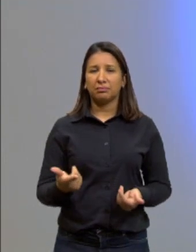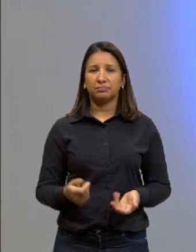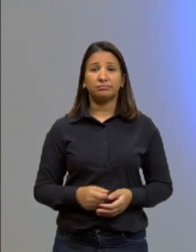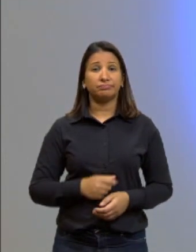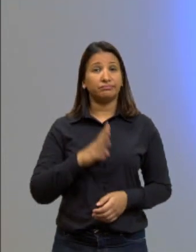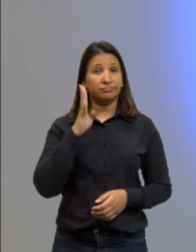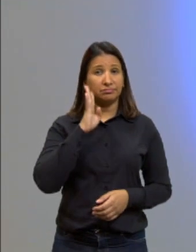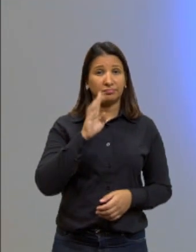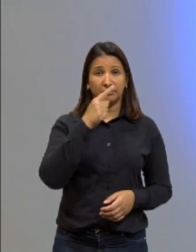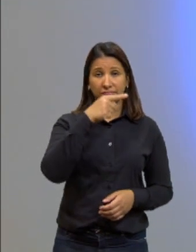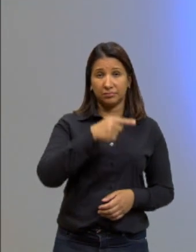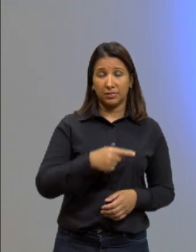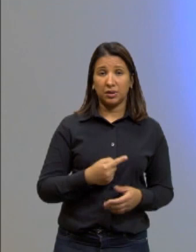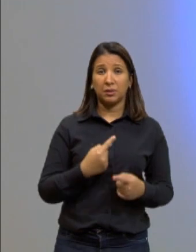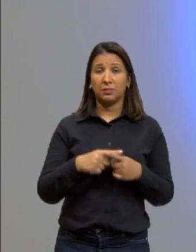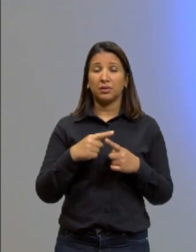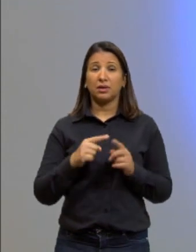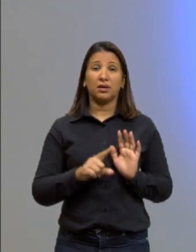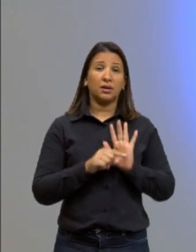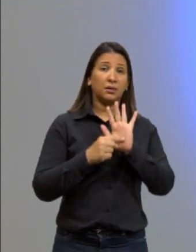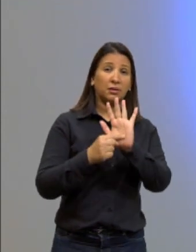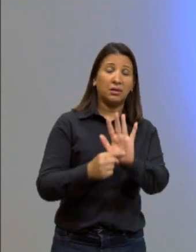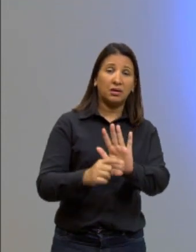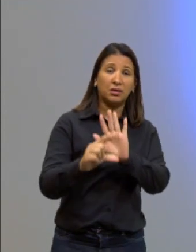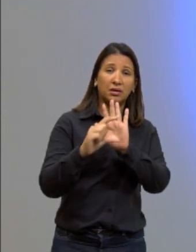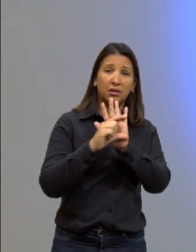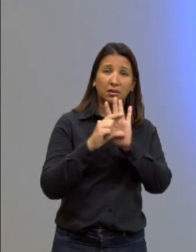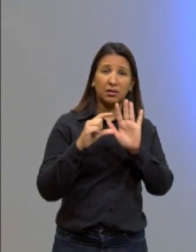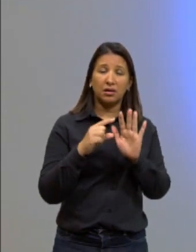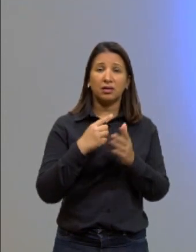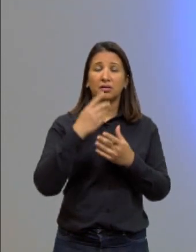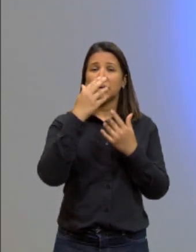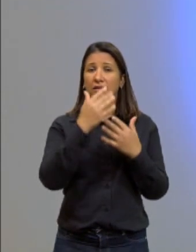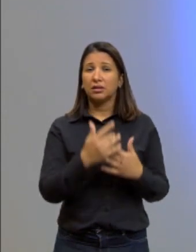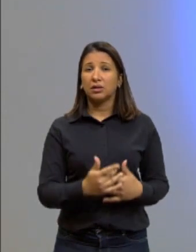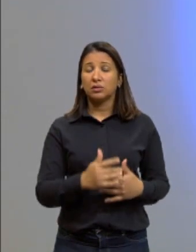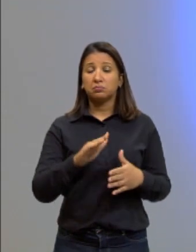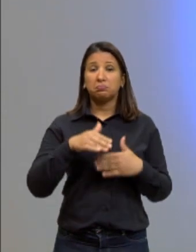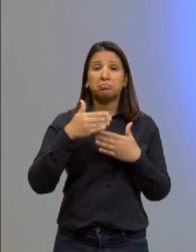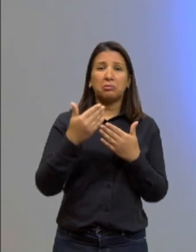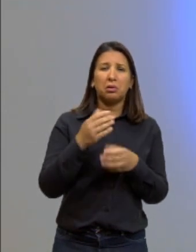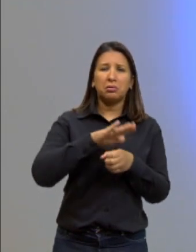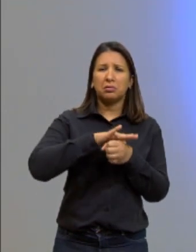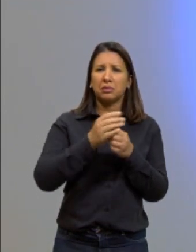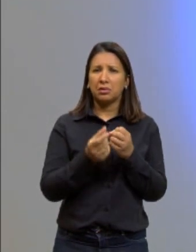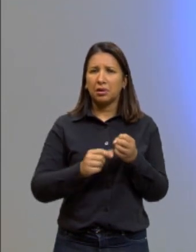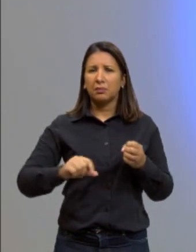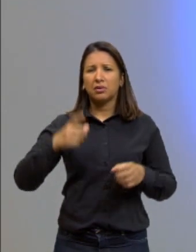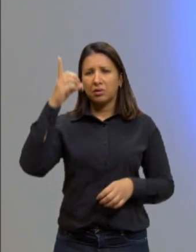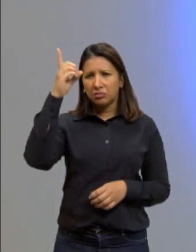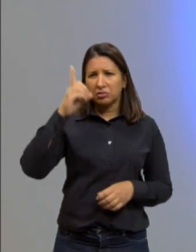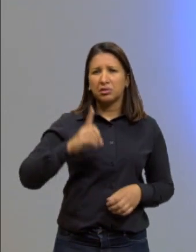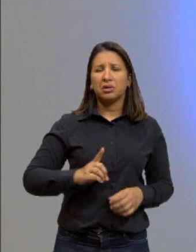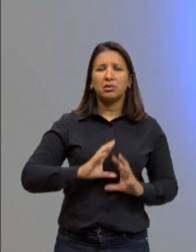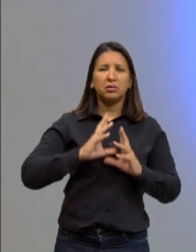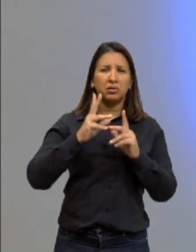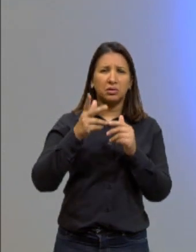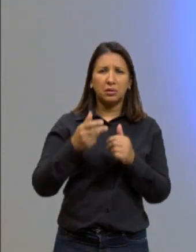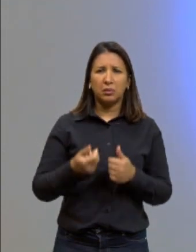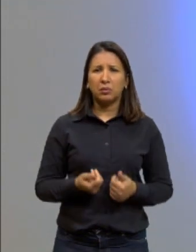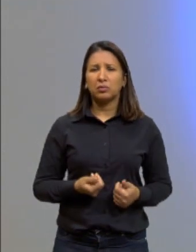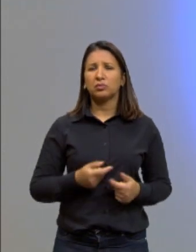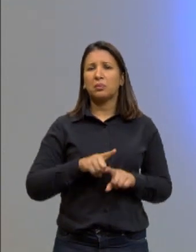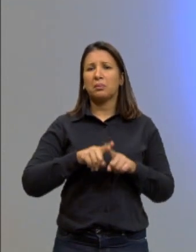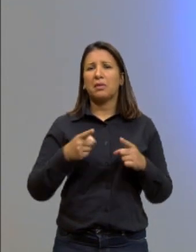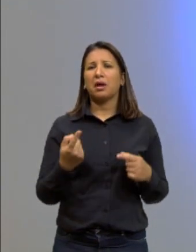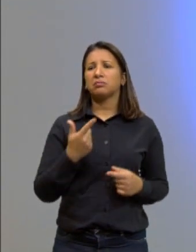Porque ela coloca um tópico dizendo que embora o saneamento seja um direito, nem